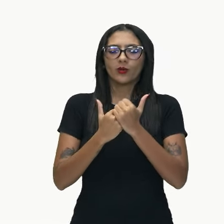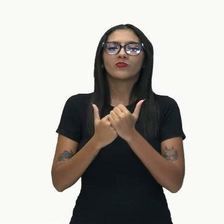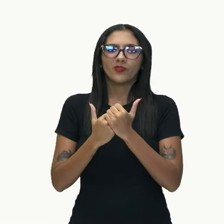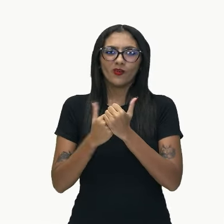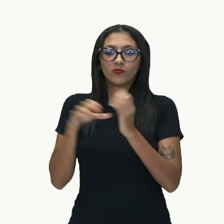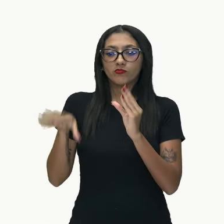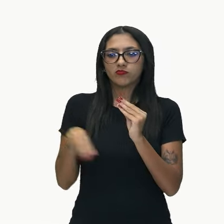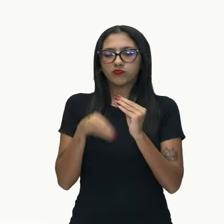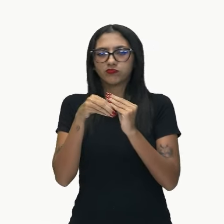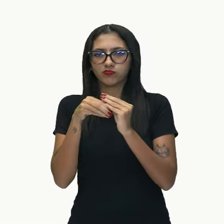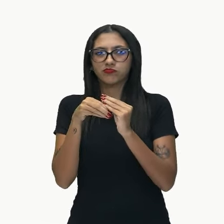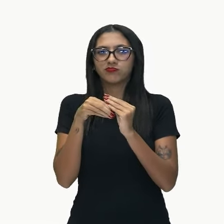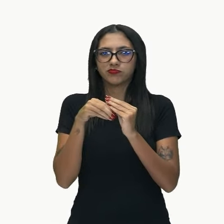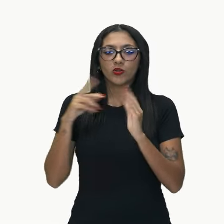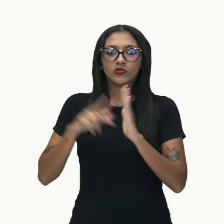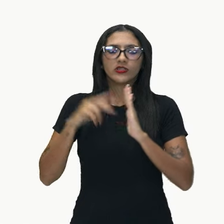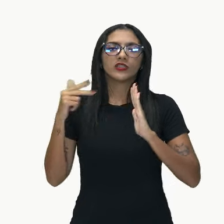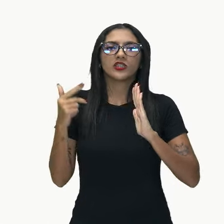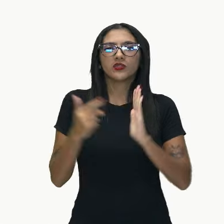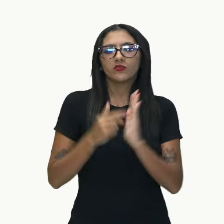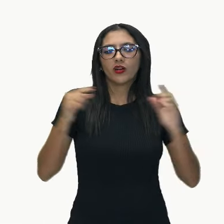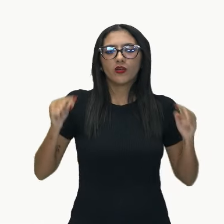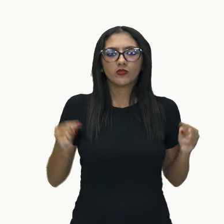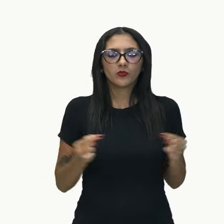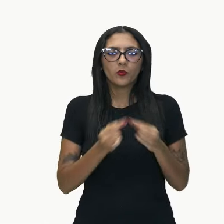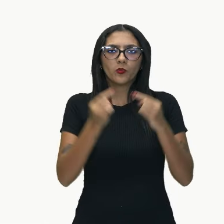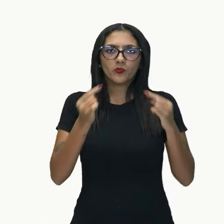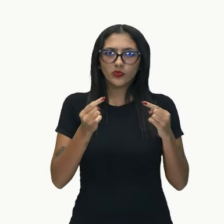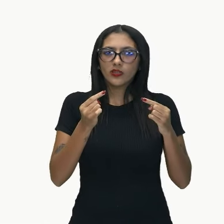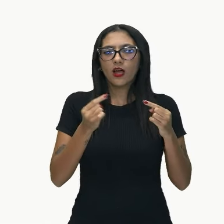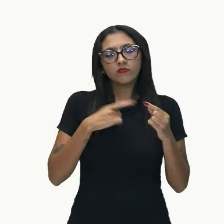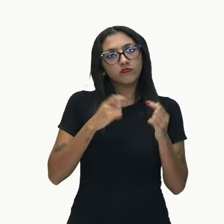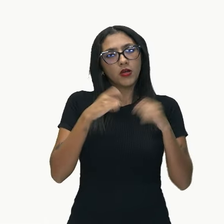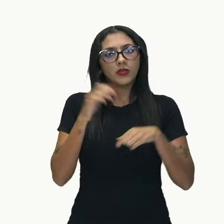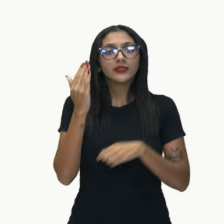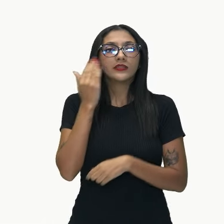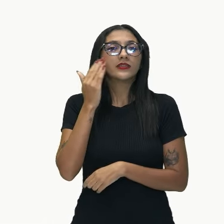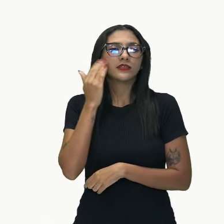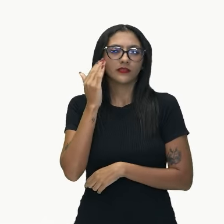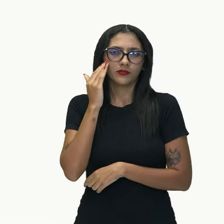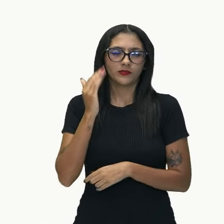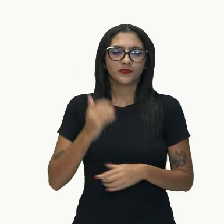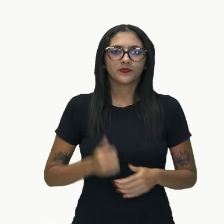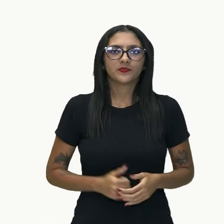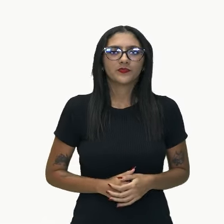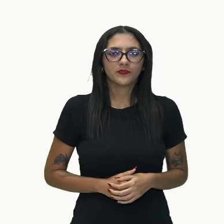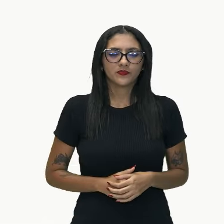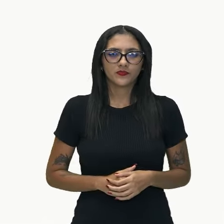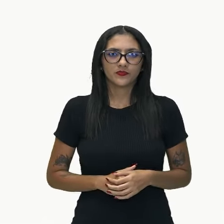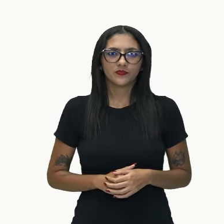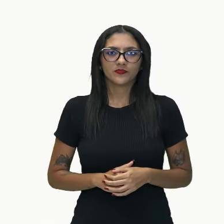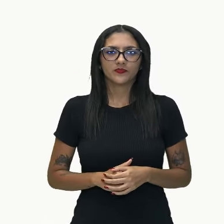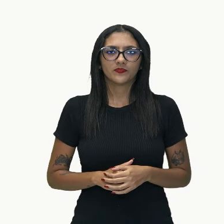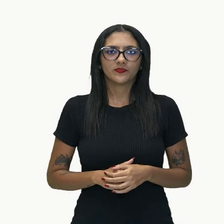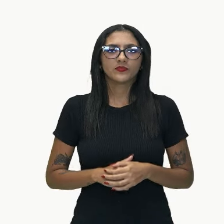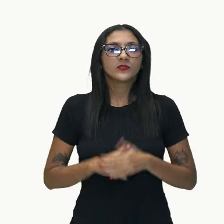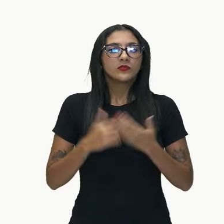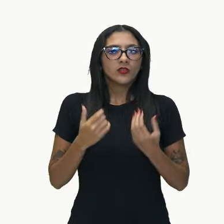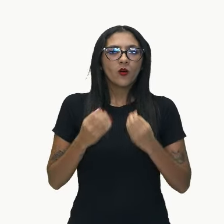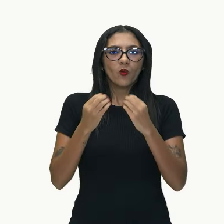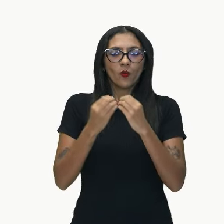completar o sentido desse verbo da minha oração principal. Então, a minha oração